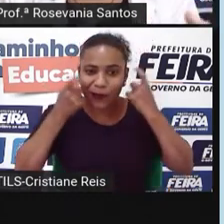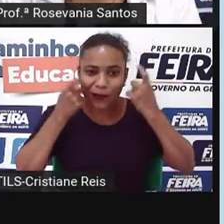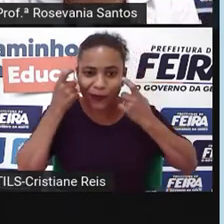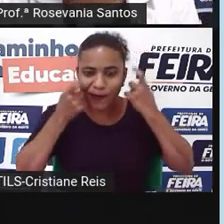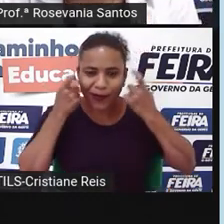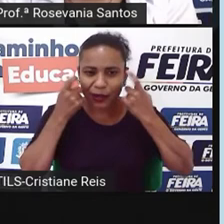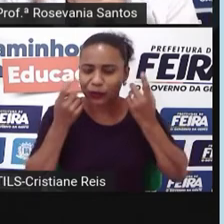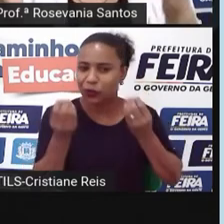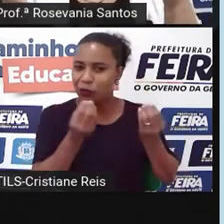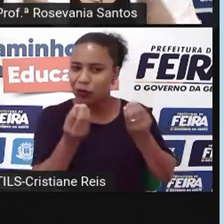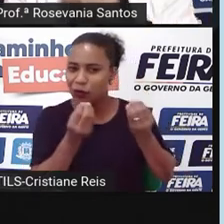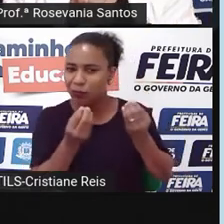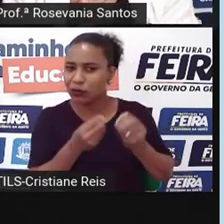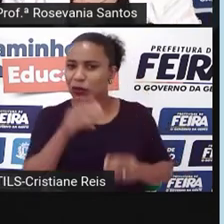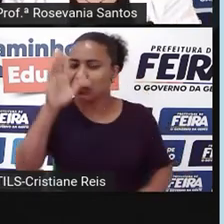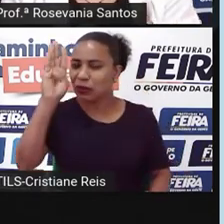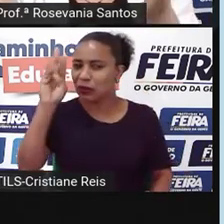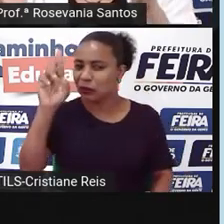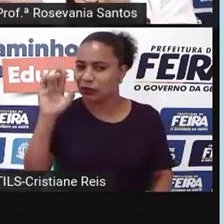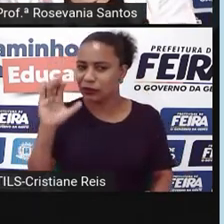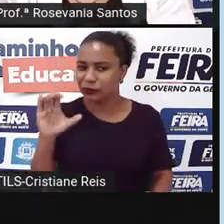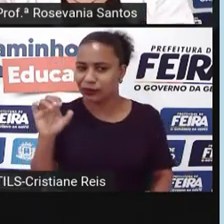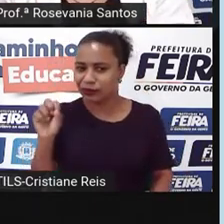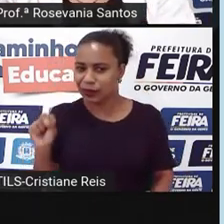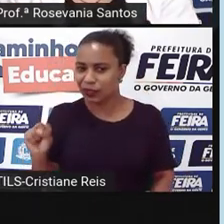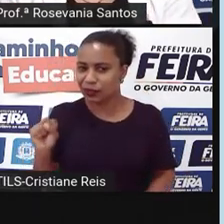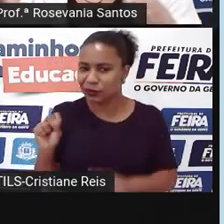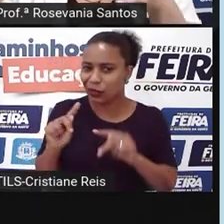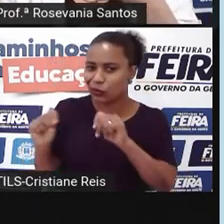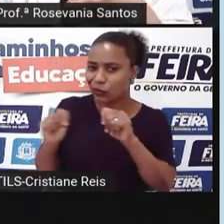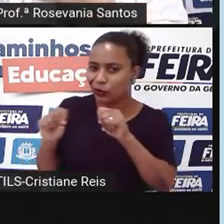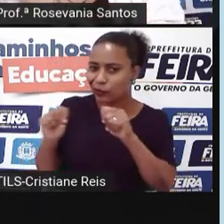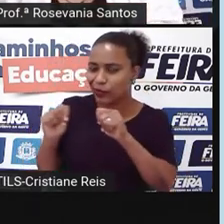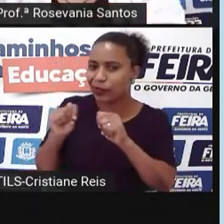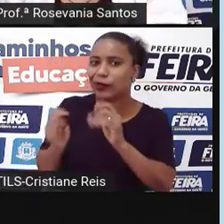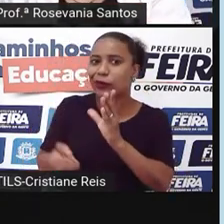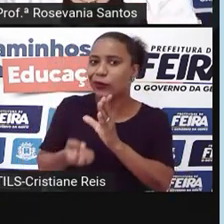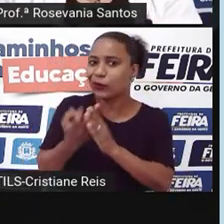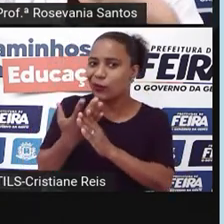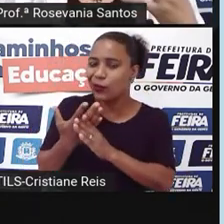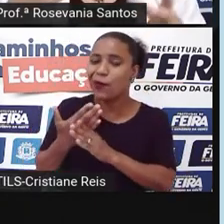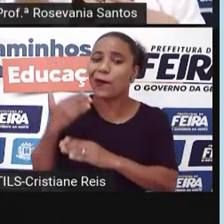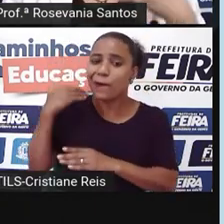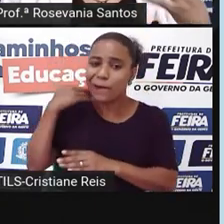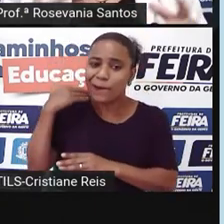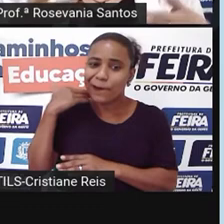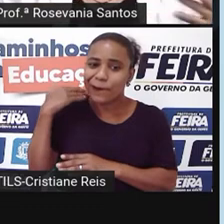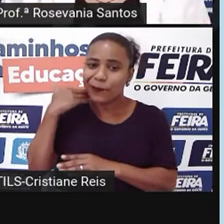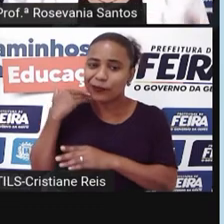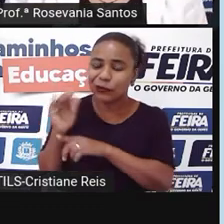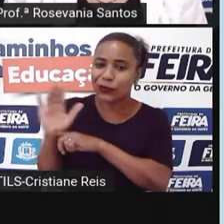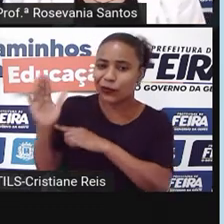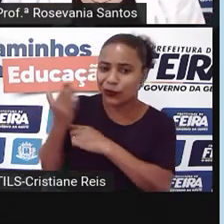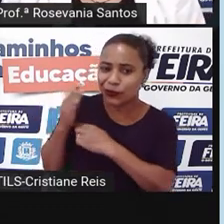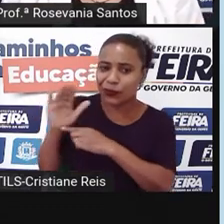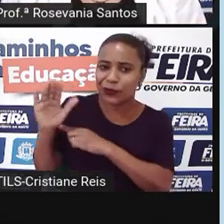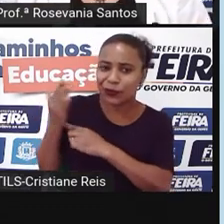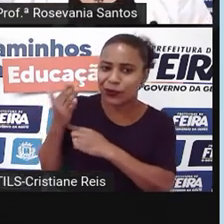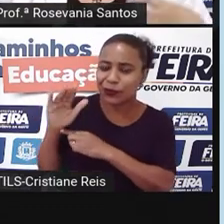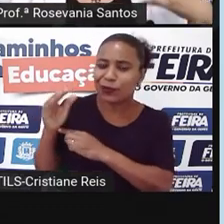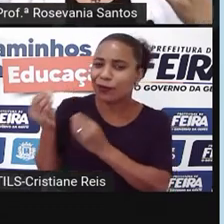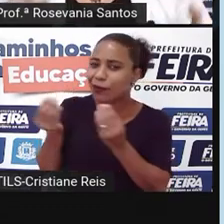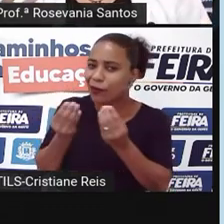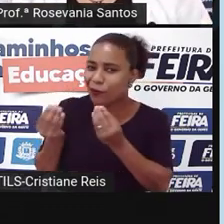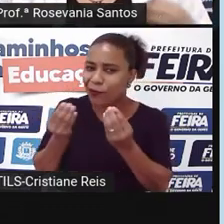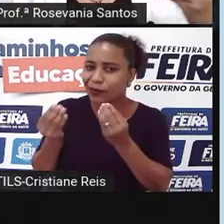toda essa economia, essa população, essas necessidades, eles se juntam para se ajudar economicamente,